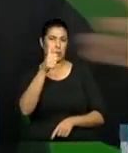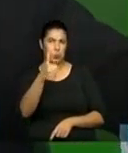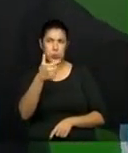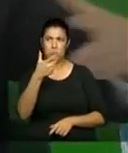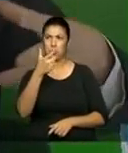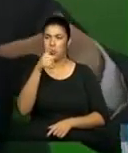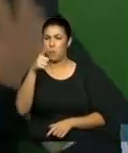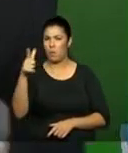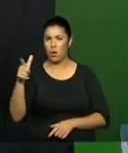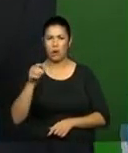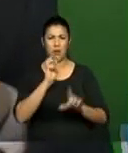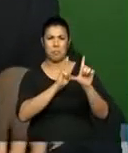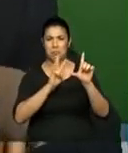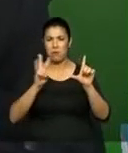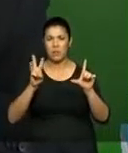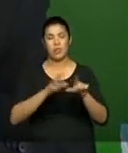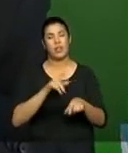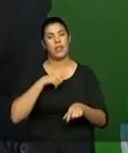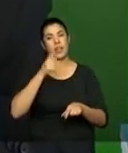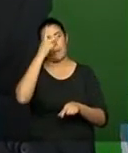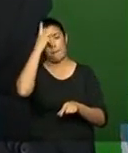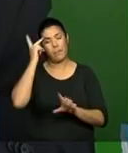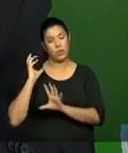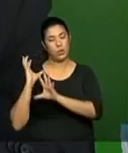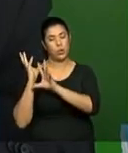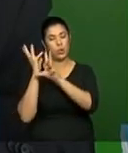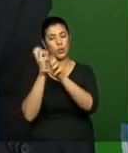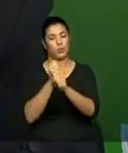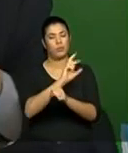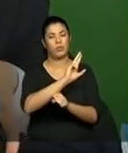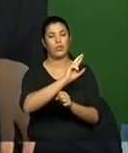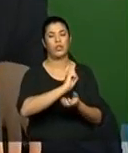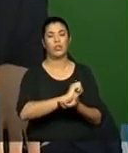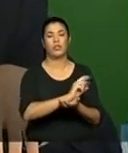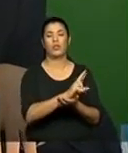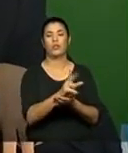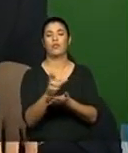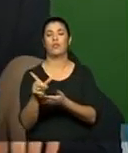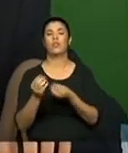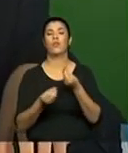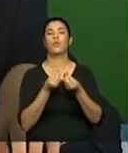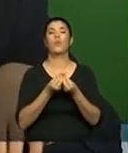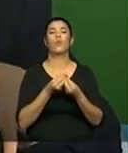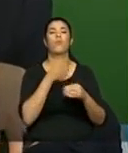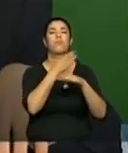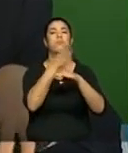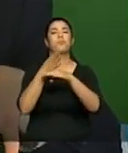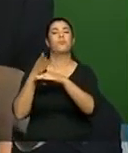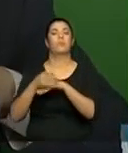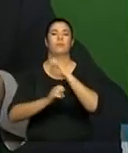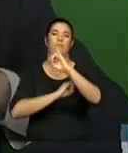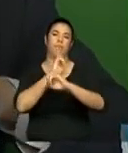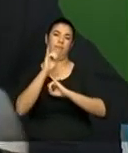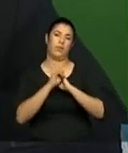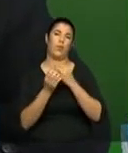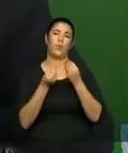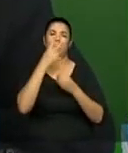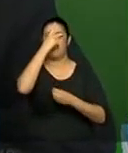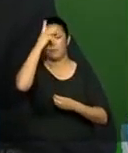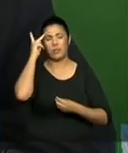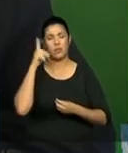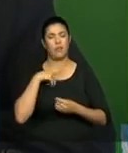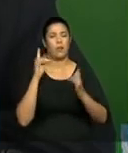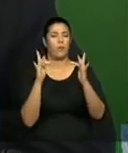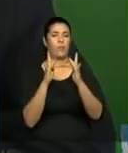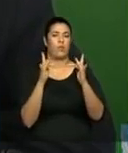Você se informa por vários lugares. Então, a gente sempre tentou fazer a soma. Qual que, ou seja, como que a pessoa se informa, e daí,